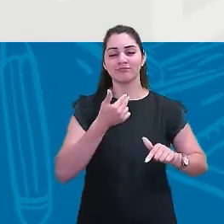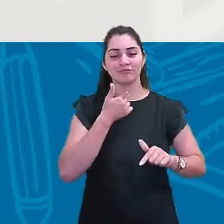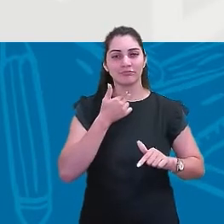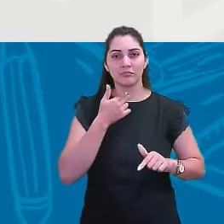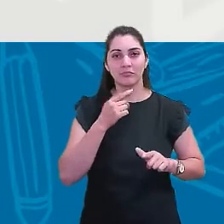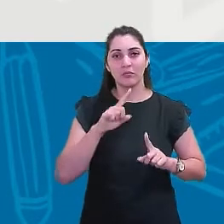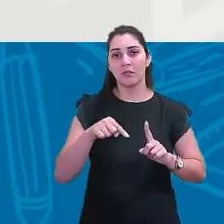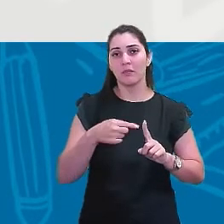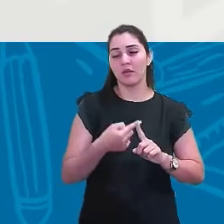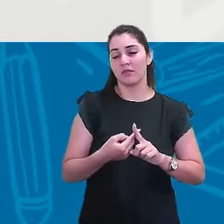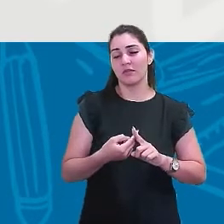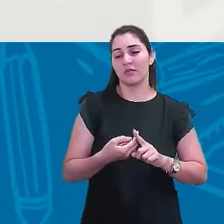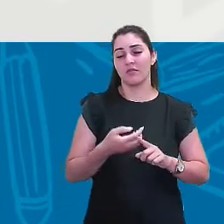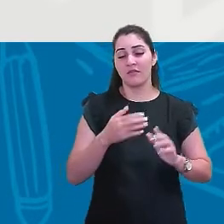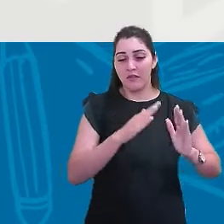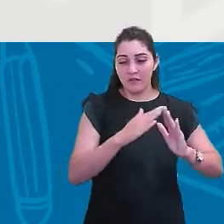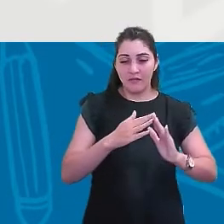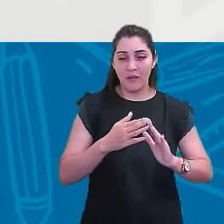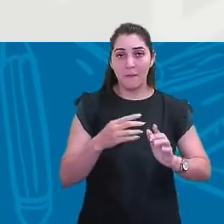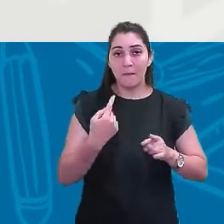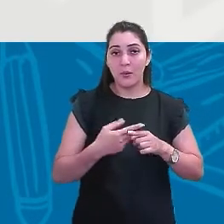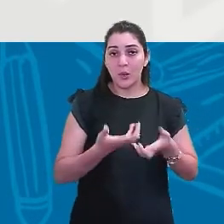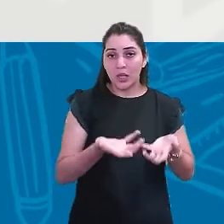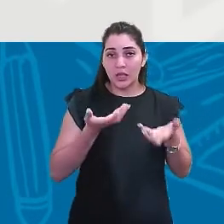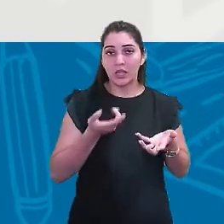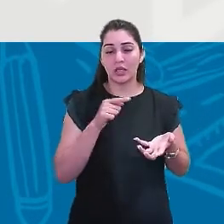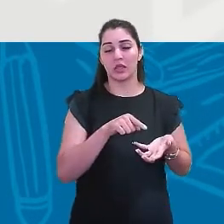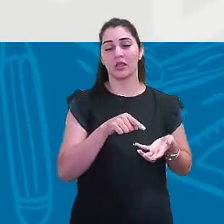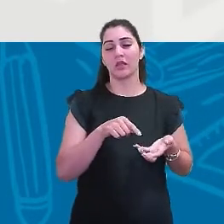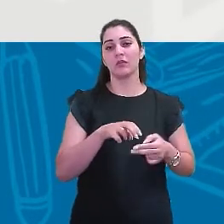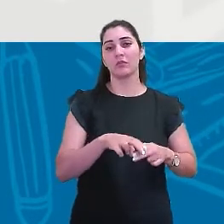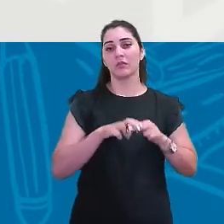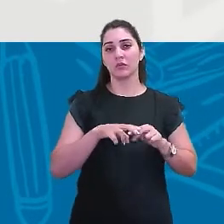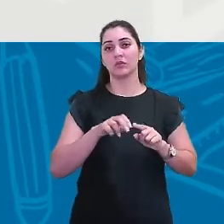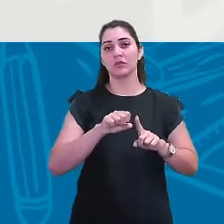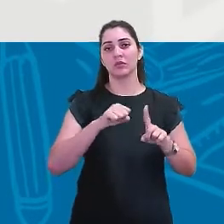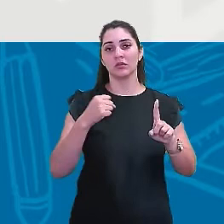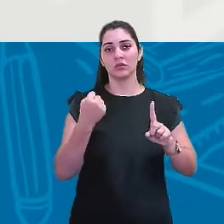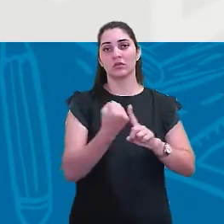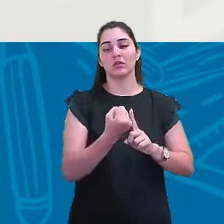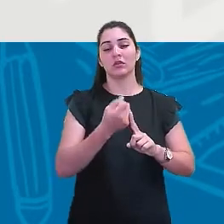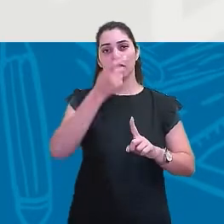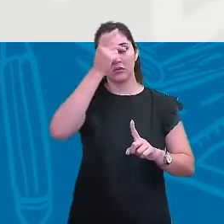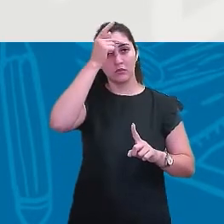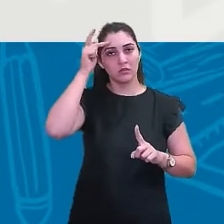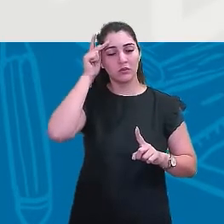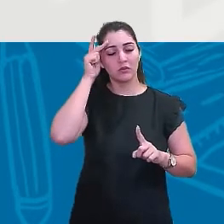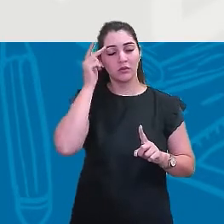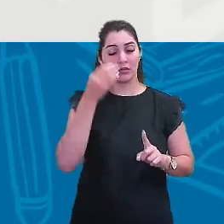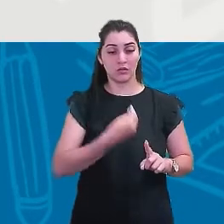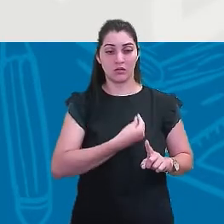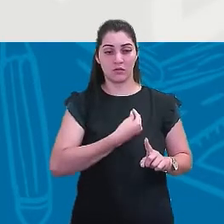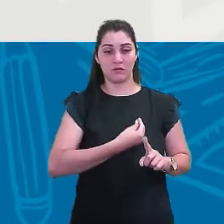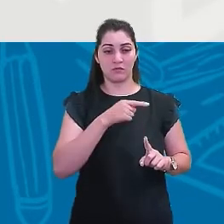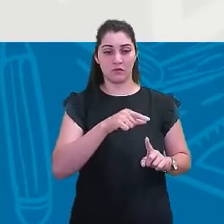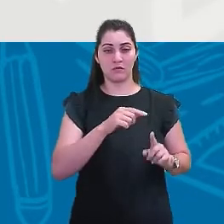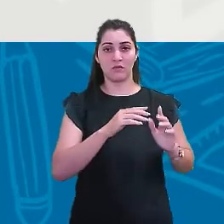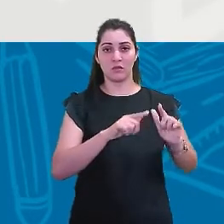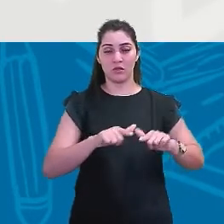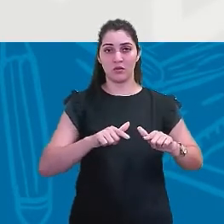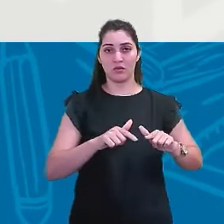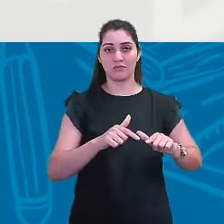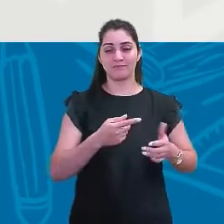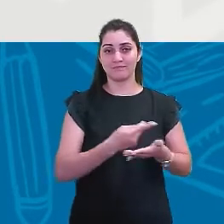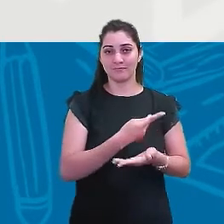Mas ninguém vai morar porque a questão social faz com que as pessoas, elas habitem em lugares inapropriados,